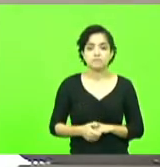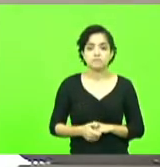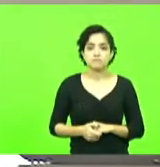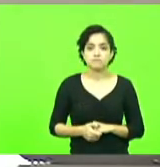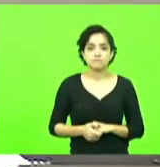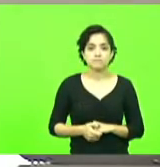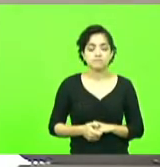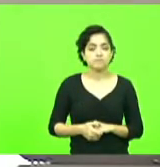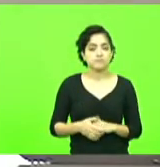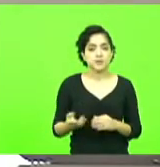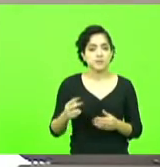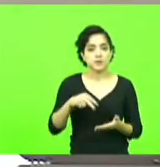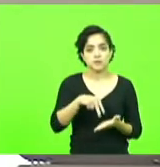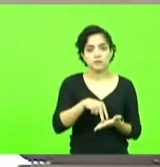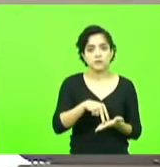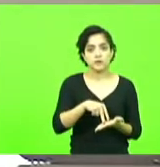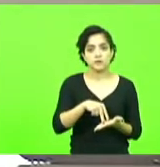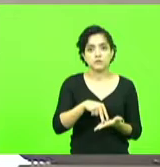Também não fará o uso da palavra.